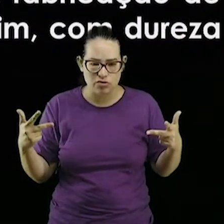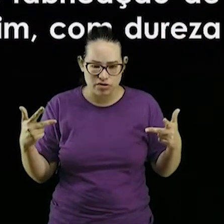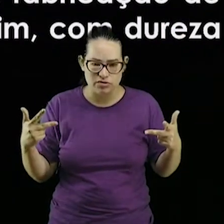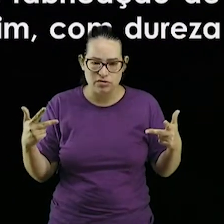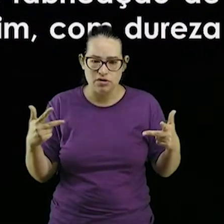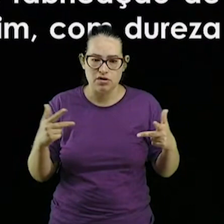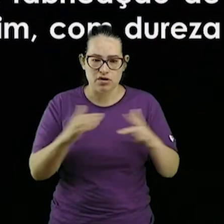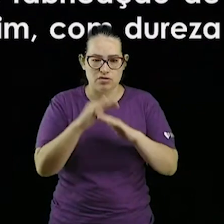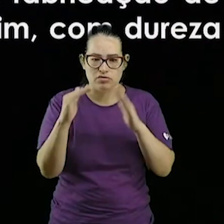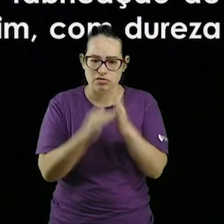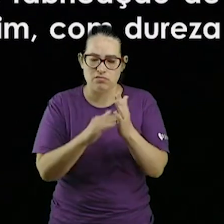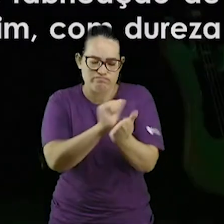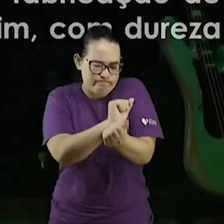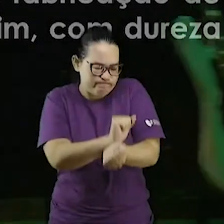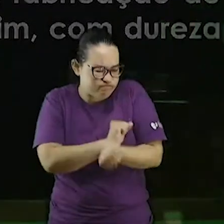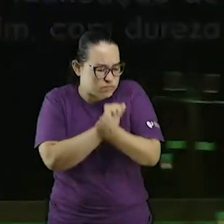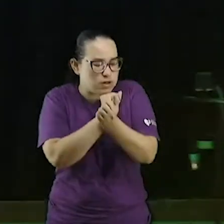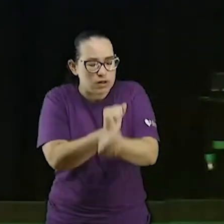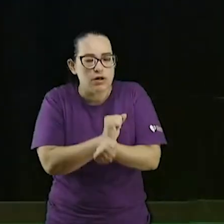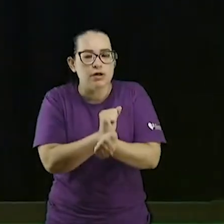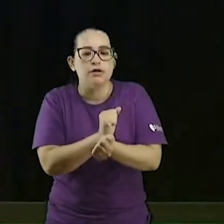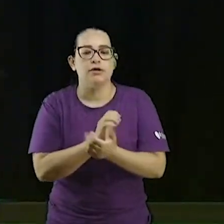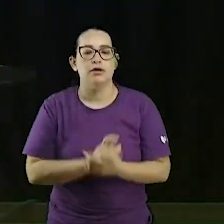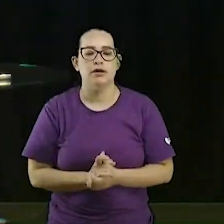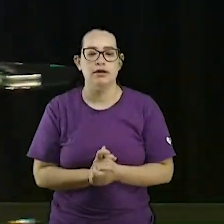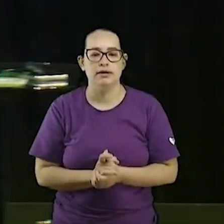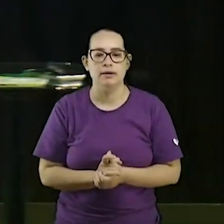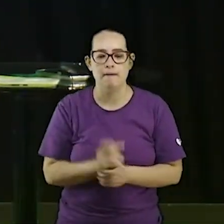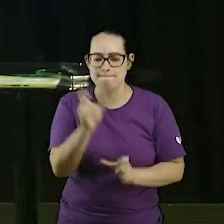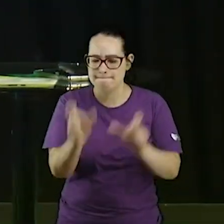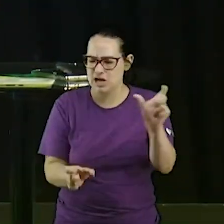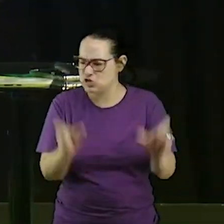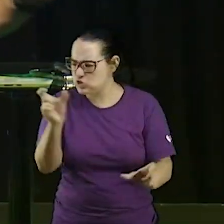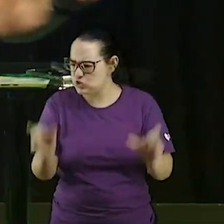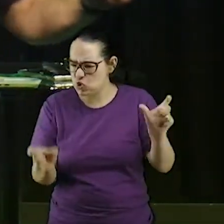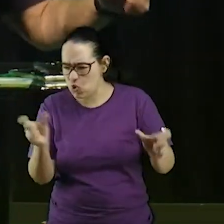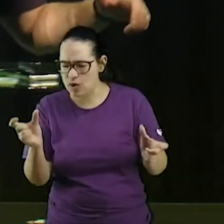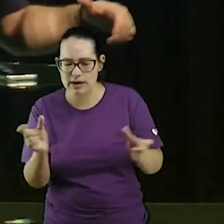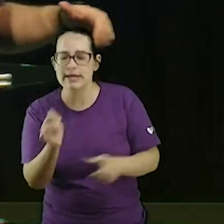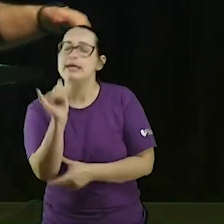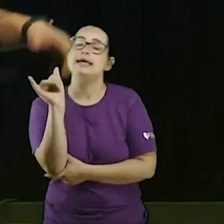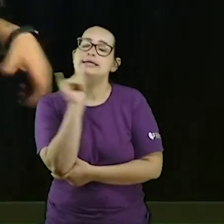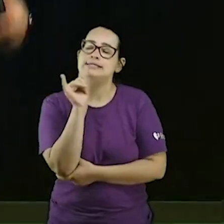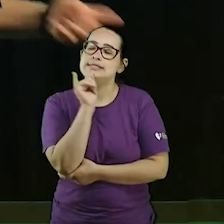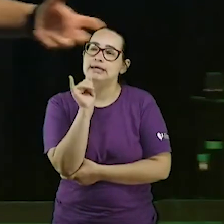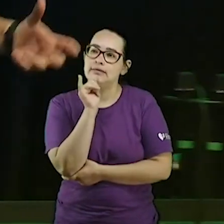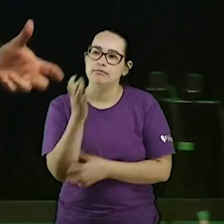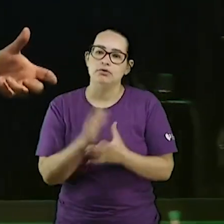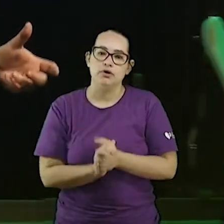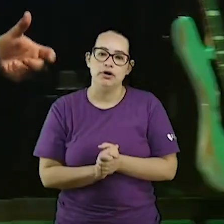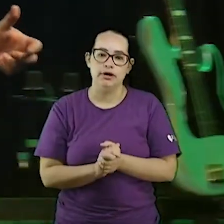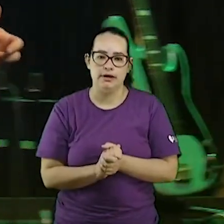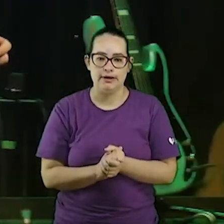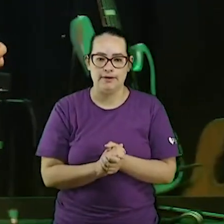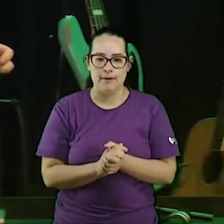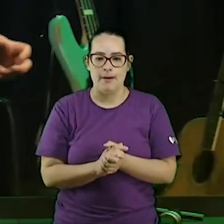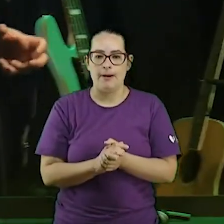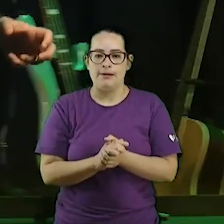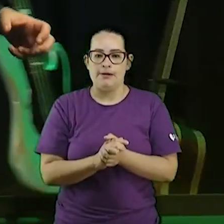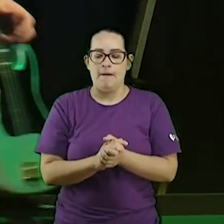a todos os trabalhos. Tem muita gente que chega no final do dia e passa o dia inteiro,